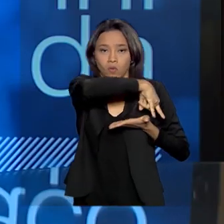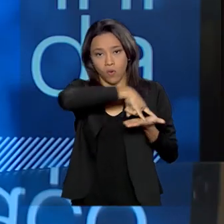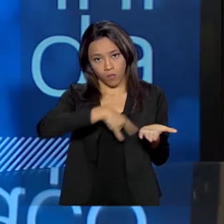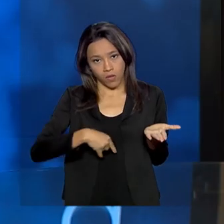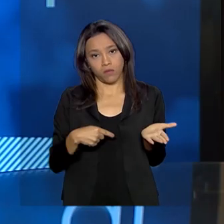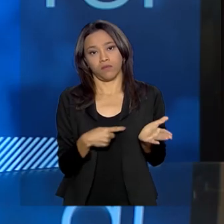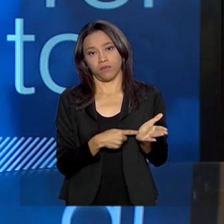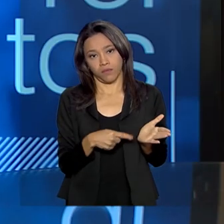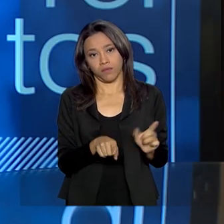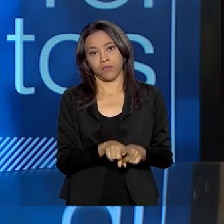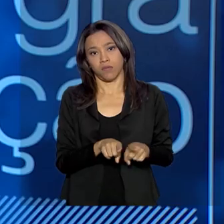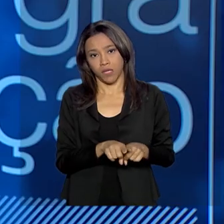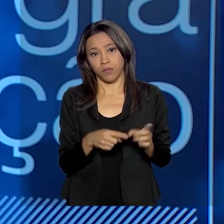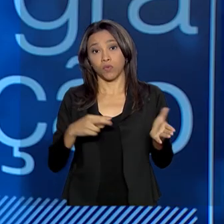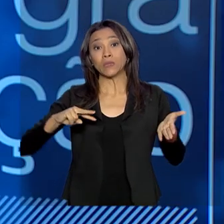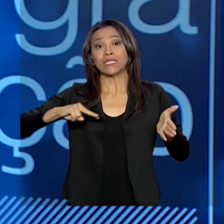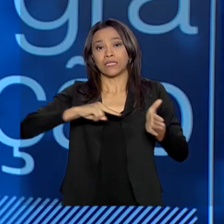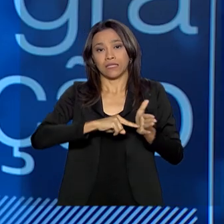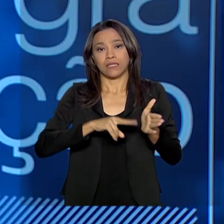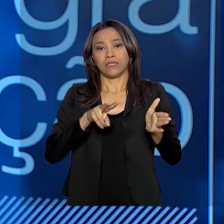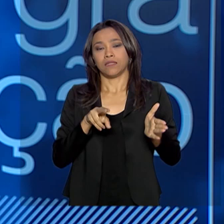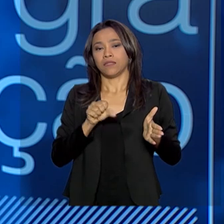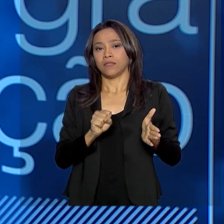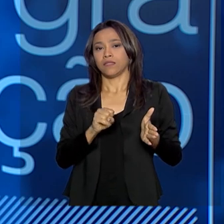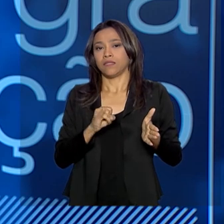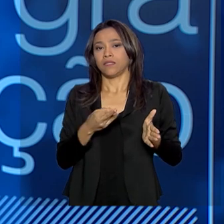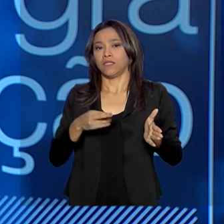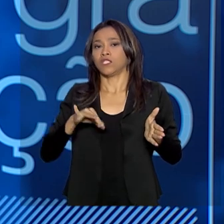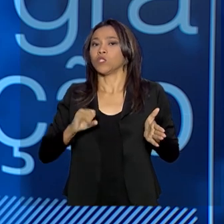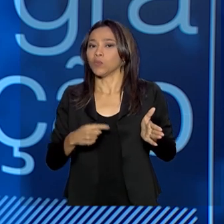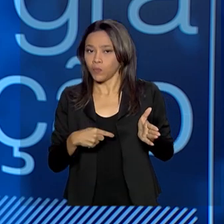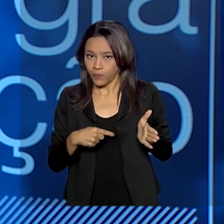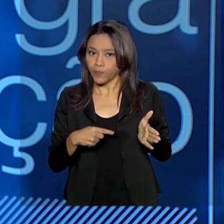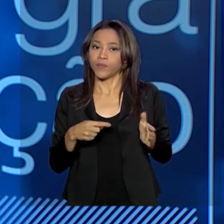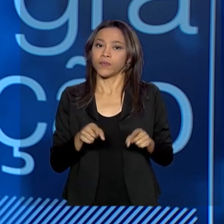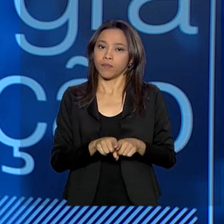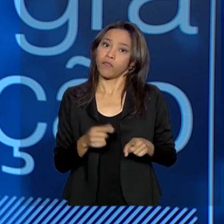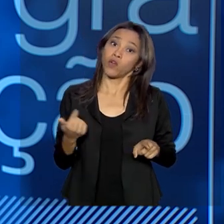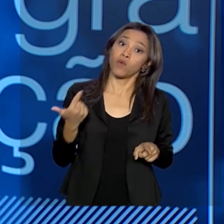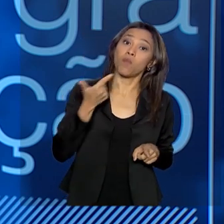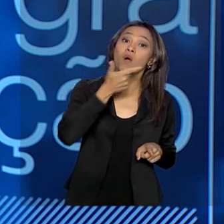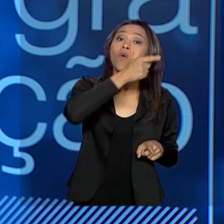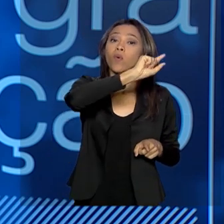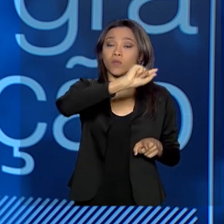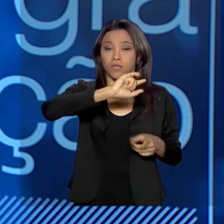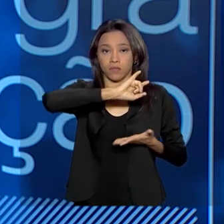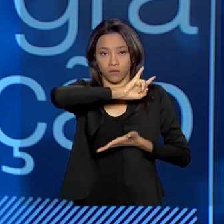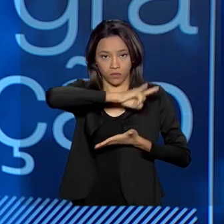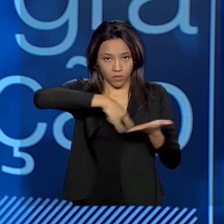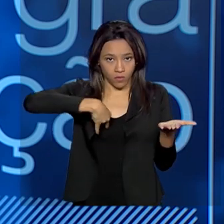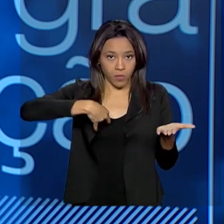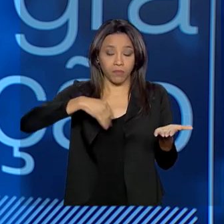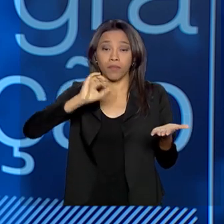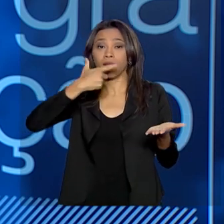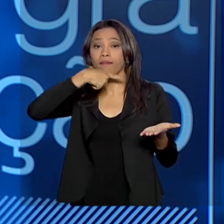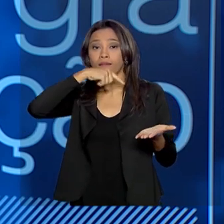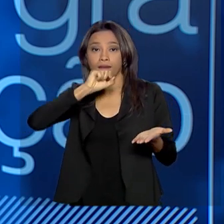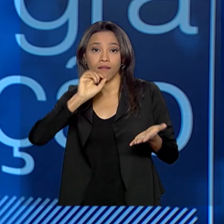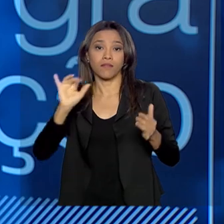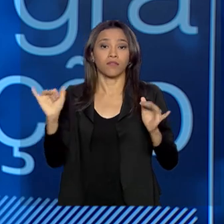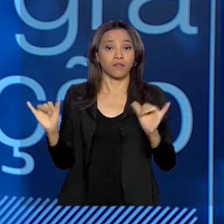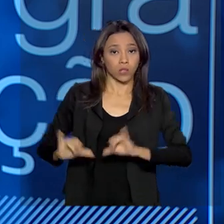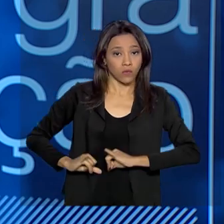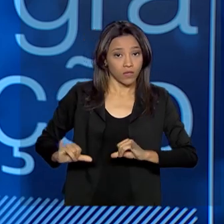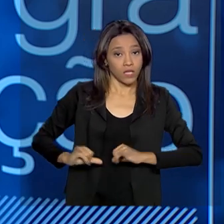declaração para o Sirius foi em outra oportunidade, sim, a declaração para quem é afetado pelo conflito